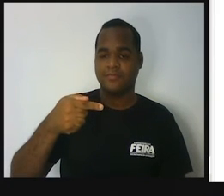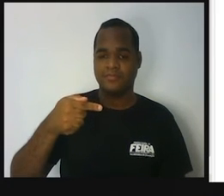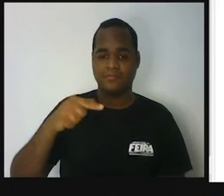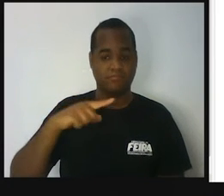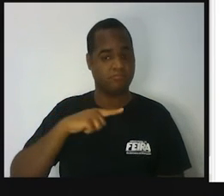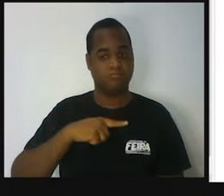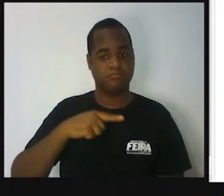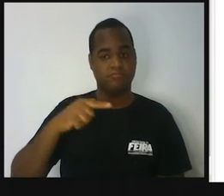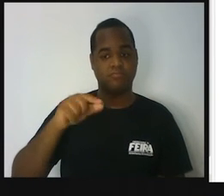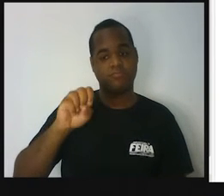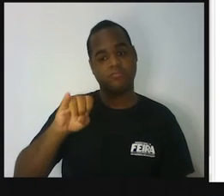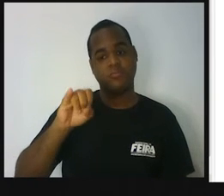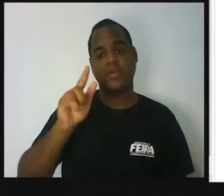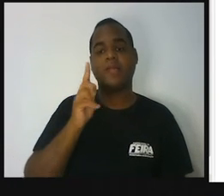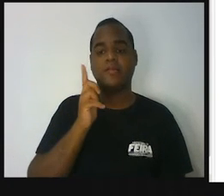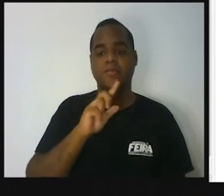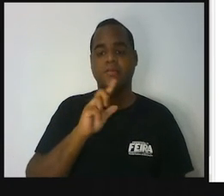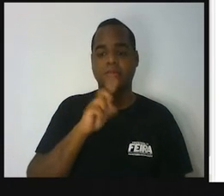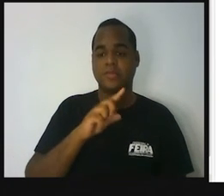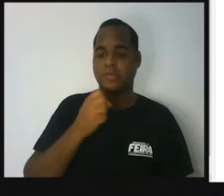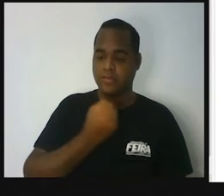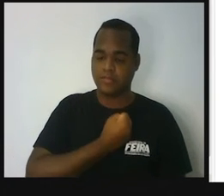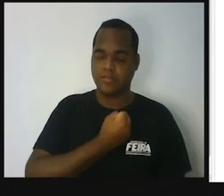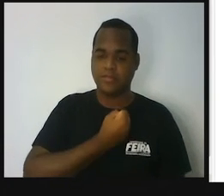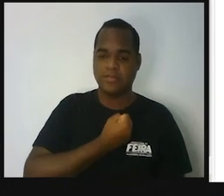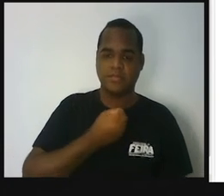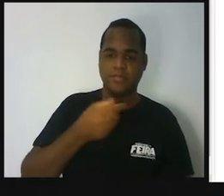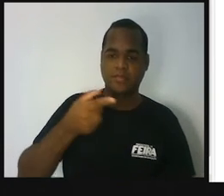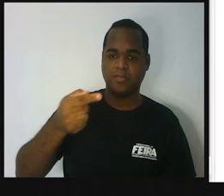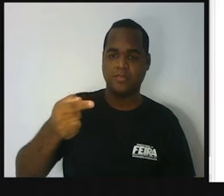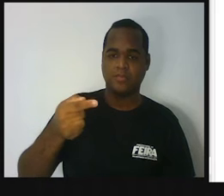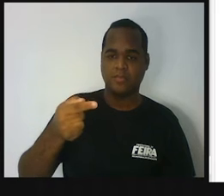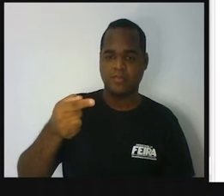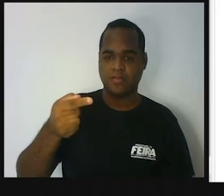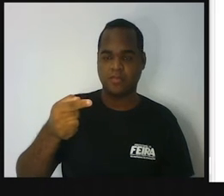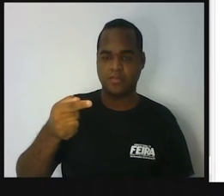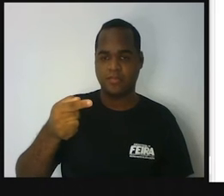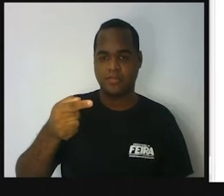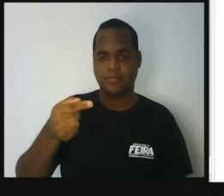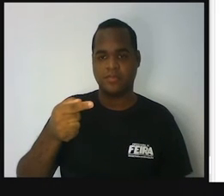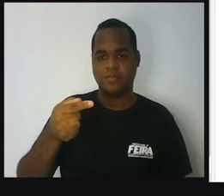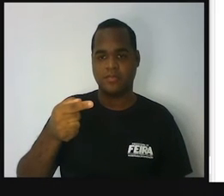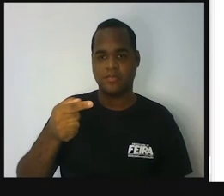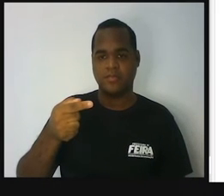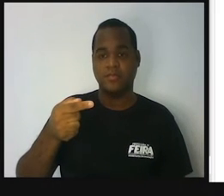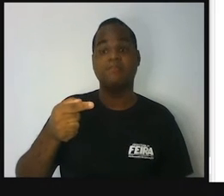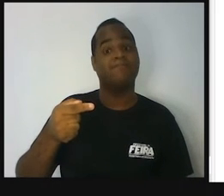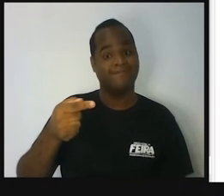Se Júlia obter o número 7.